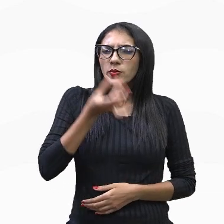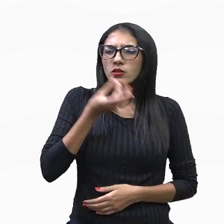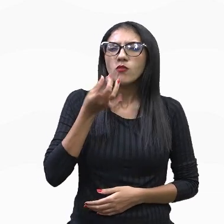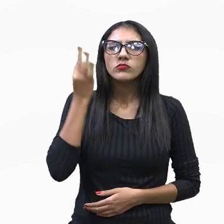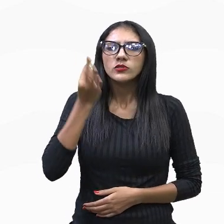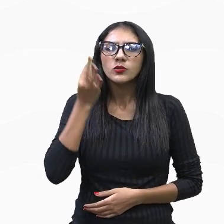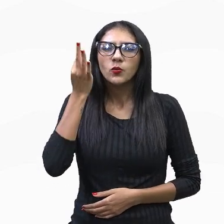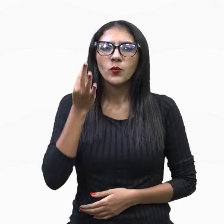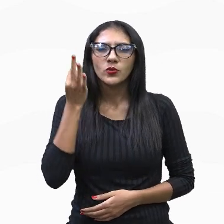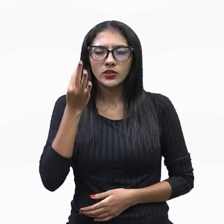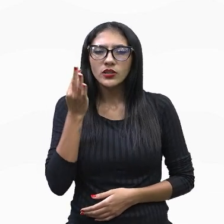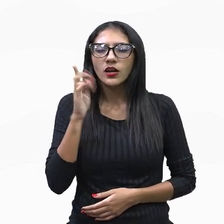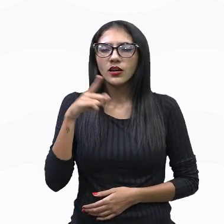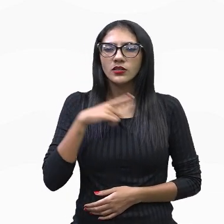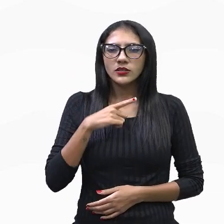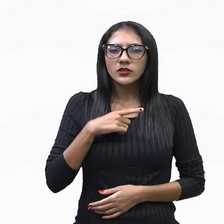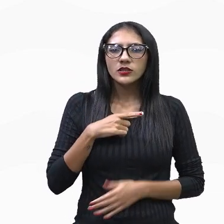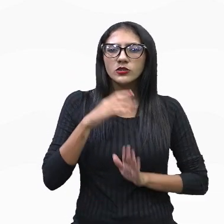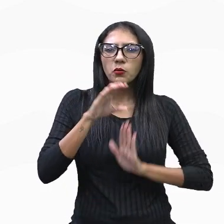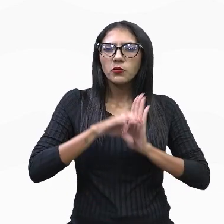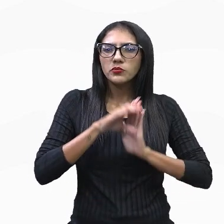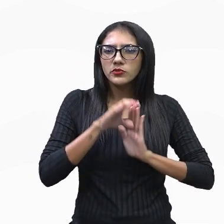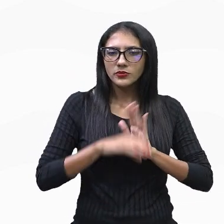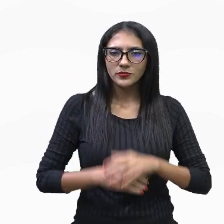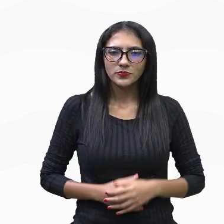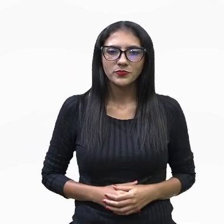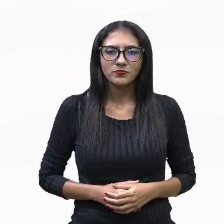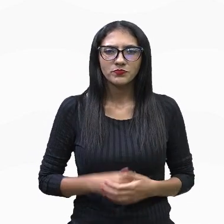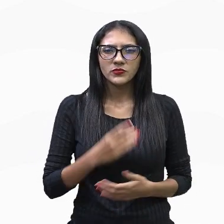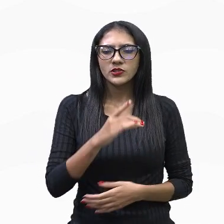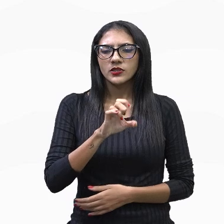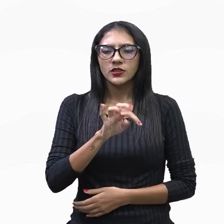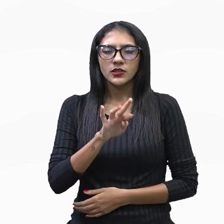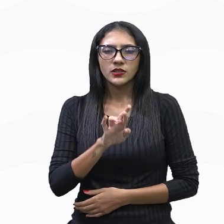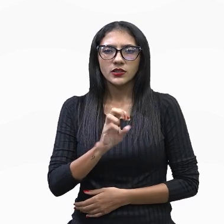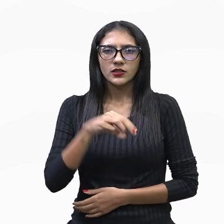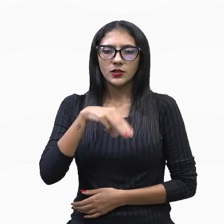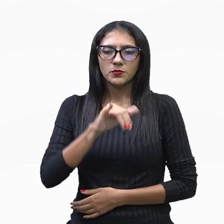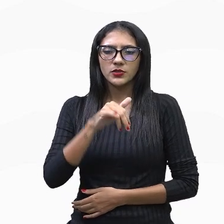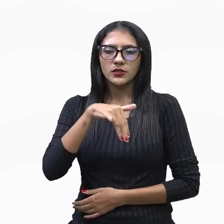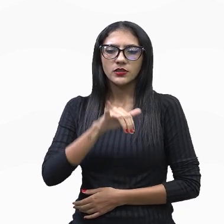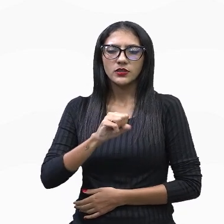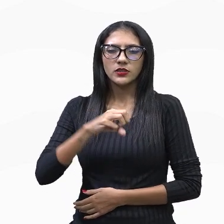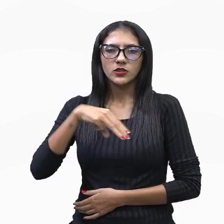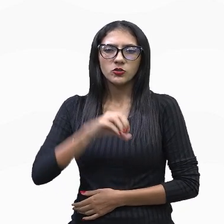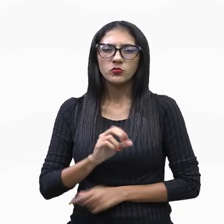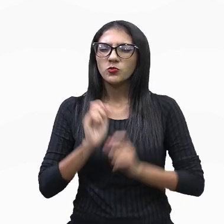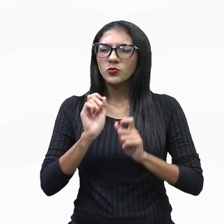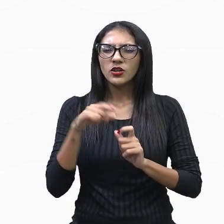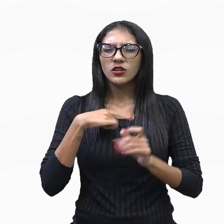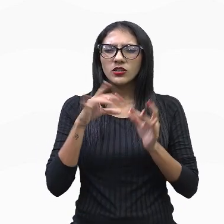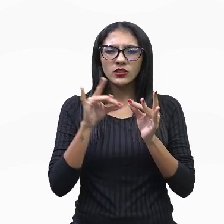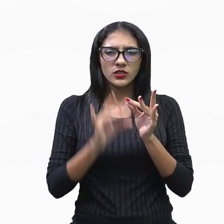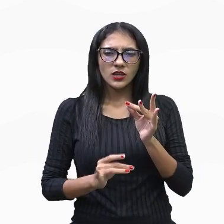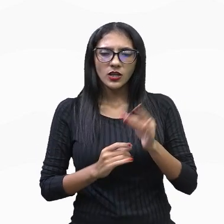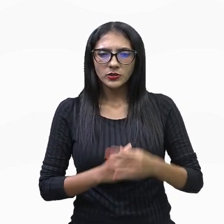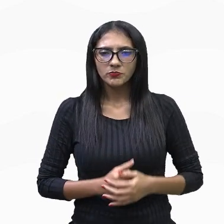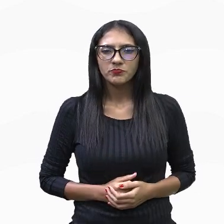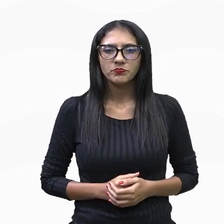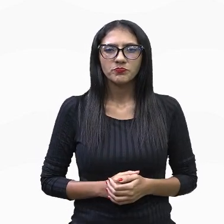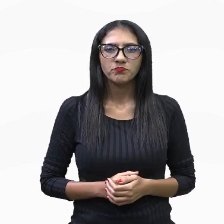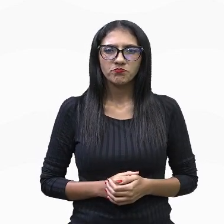biológico e geográfico. Esse termo aí, o determinismo, ele vai designar o quê? Uma doutrina